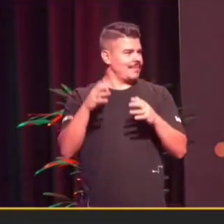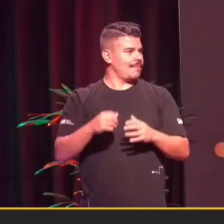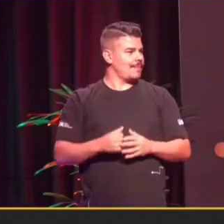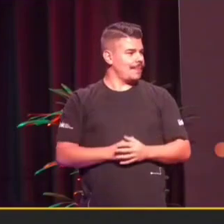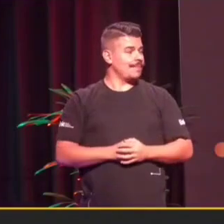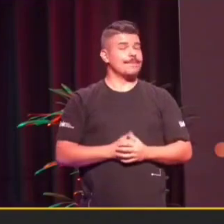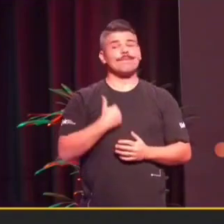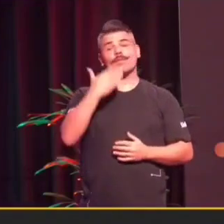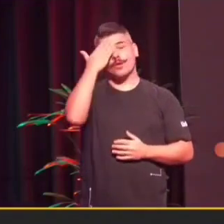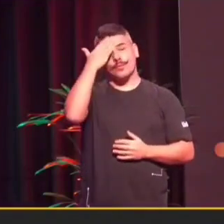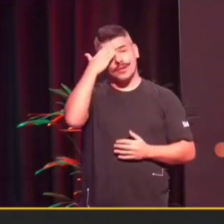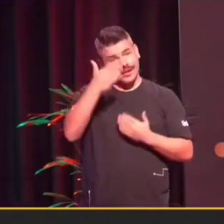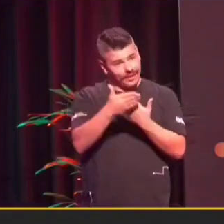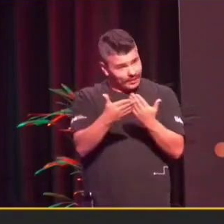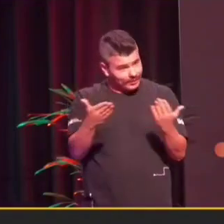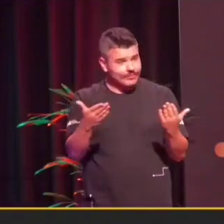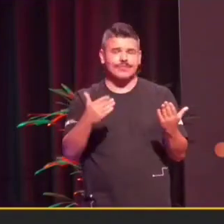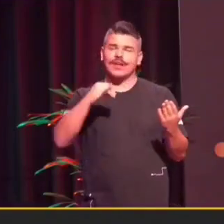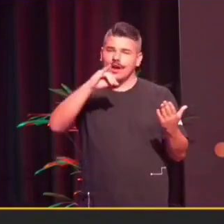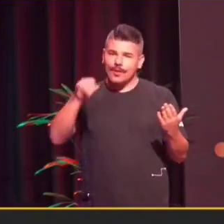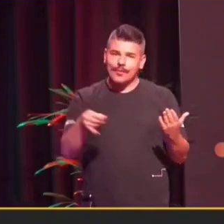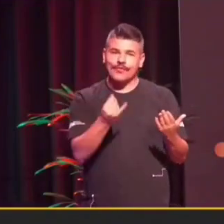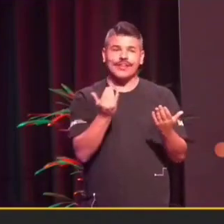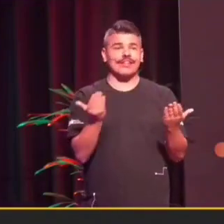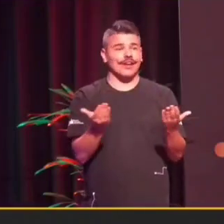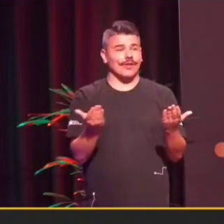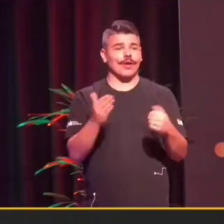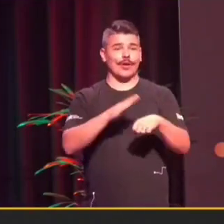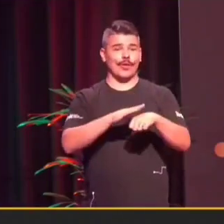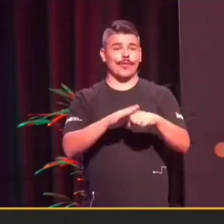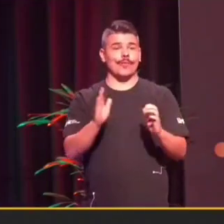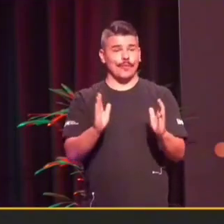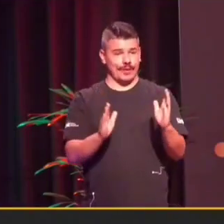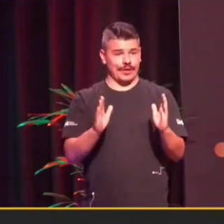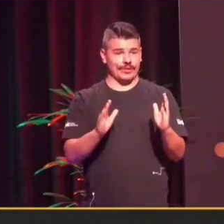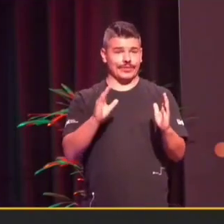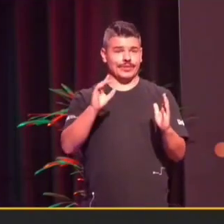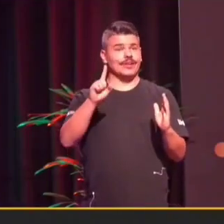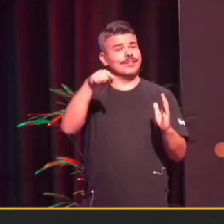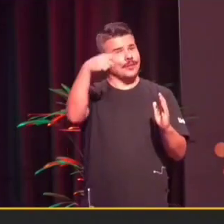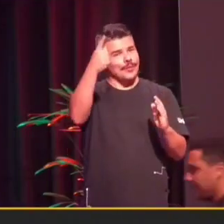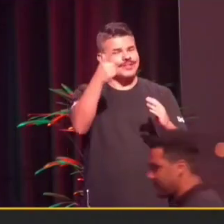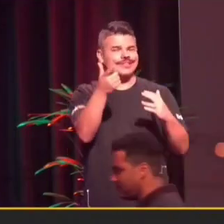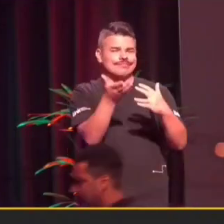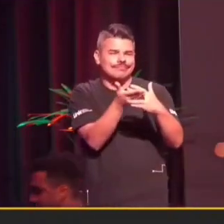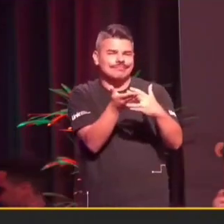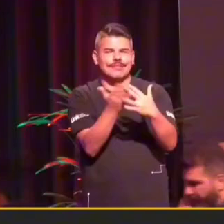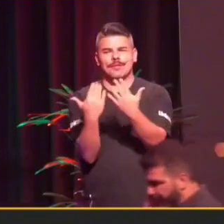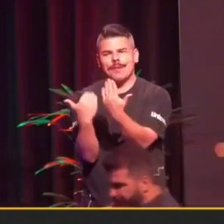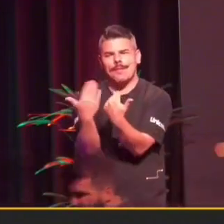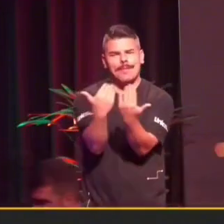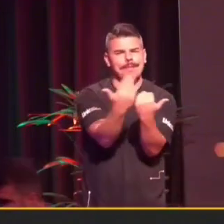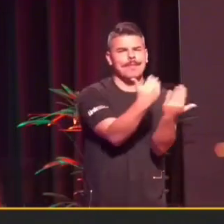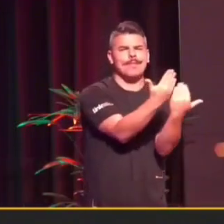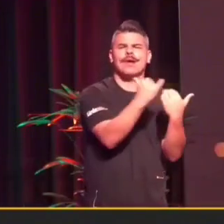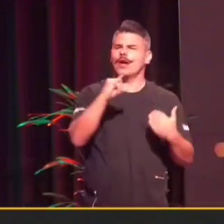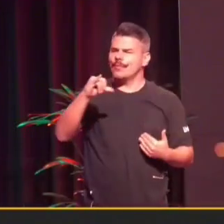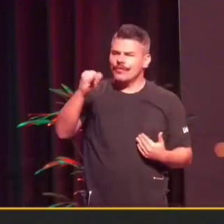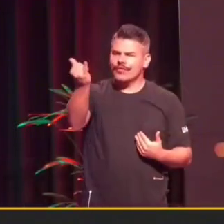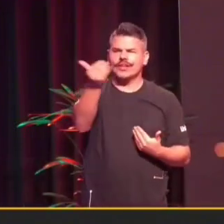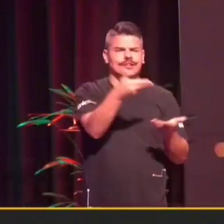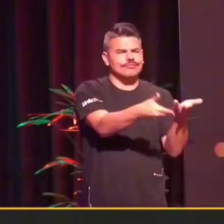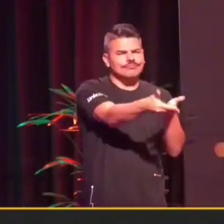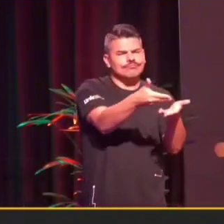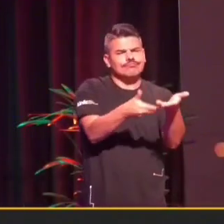Parabéns. Obrigada, pessoal. E aproveitem aí esse momento que a gente vai ter daqui a pouco. Networking. Troquem ideias, troquem figurinhas.